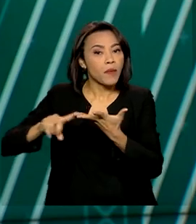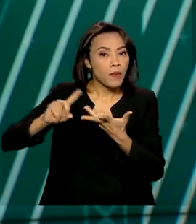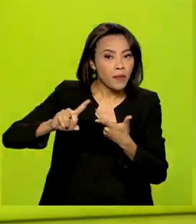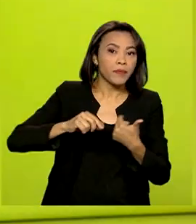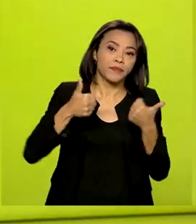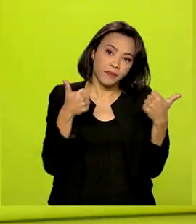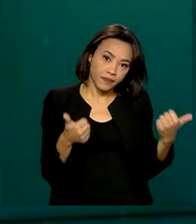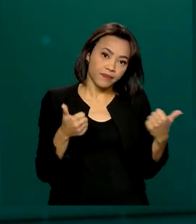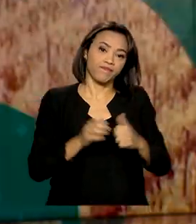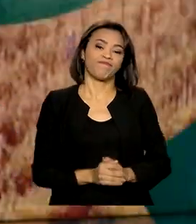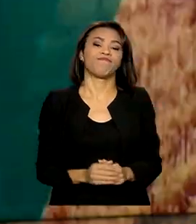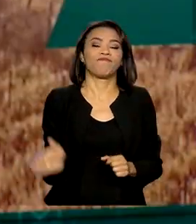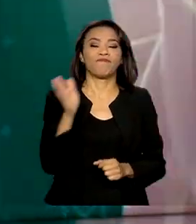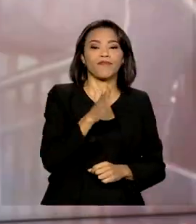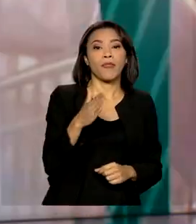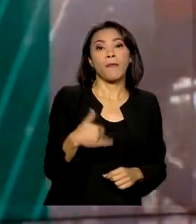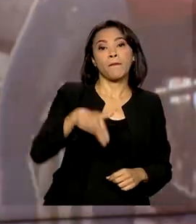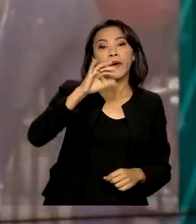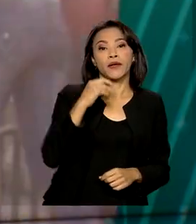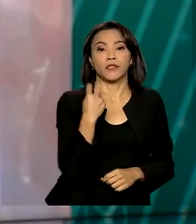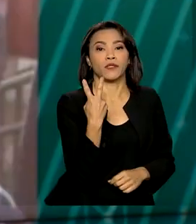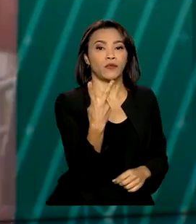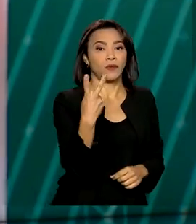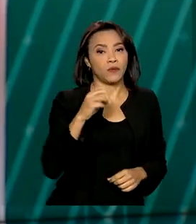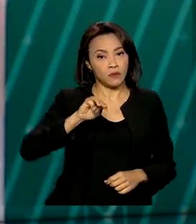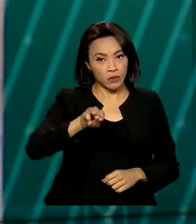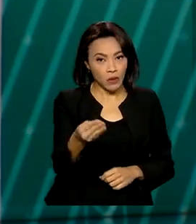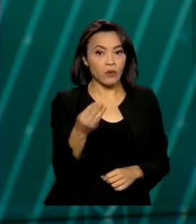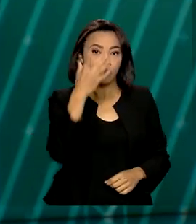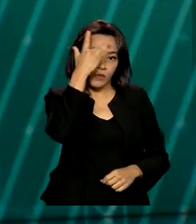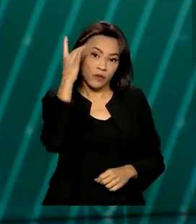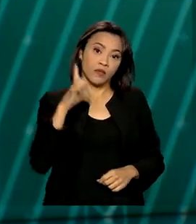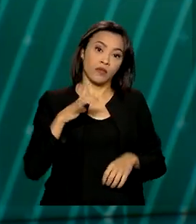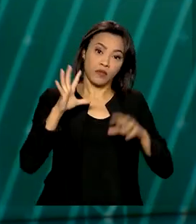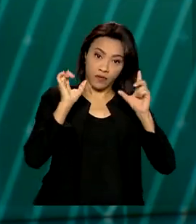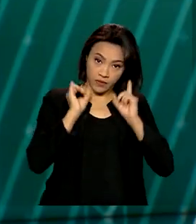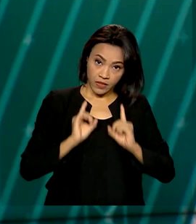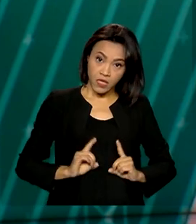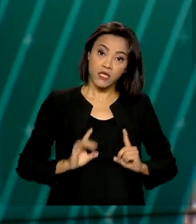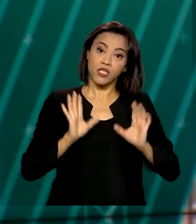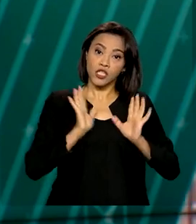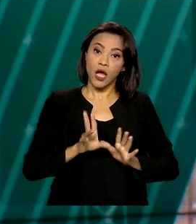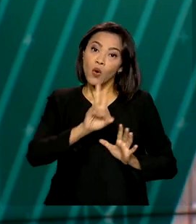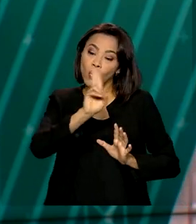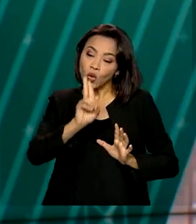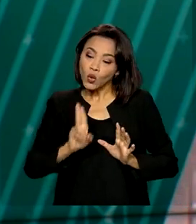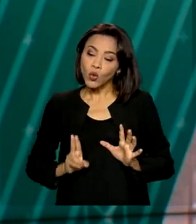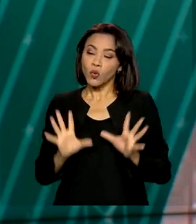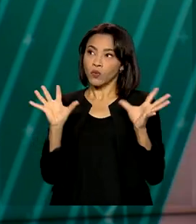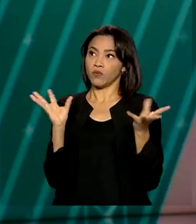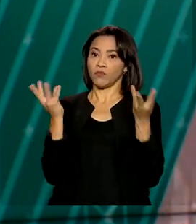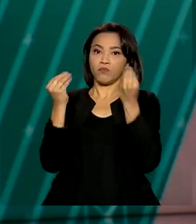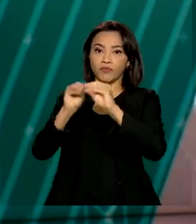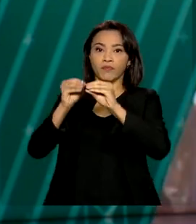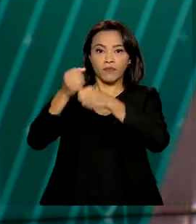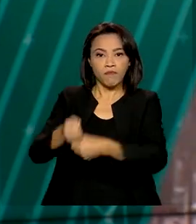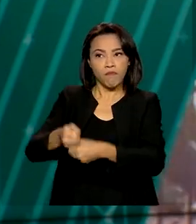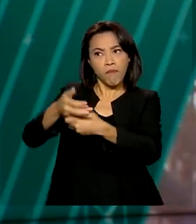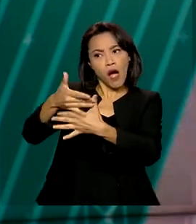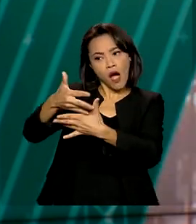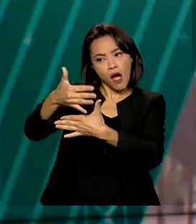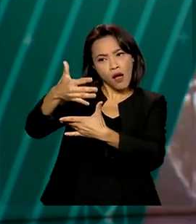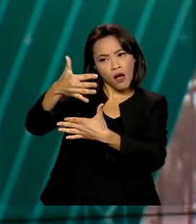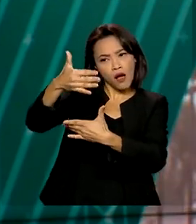Mais de 2 milhões e meio de pessoas com deficiência já estão inseridas no Cadastro Inclusão. Pela plataforma,